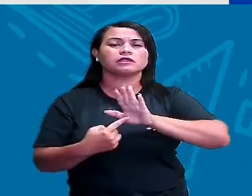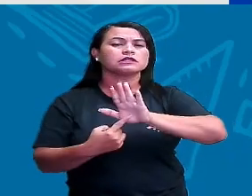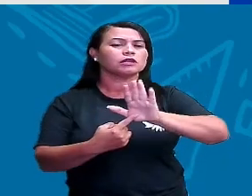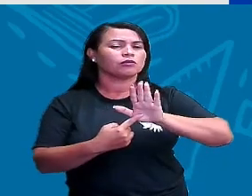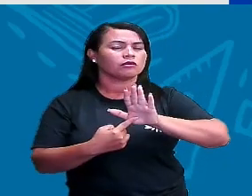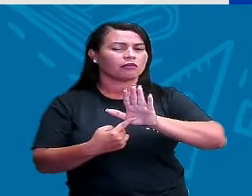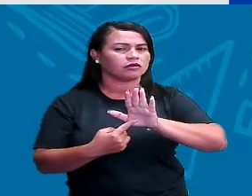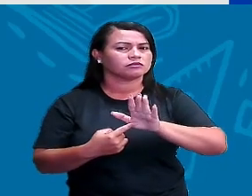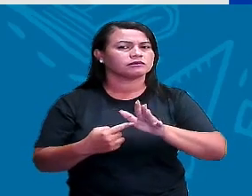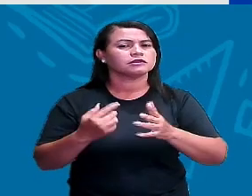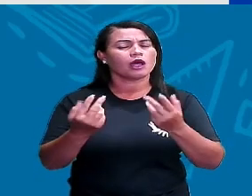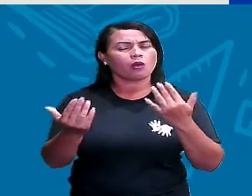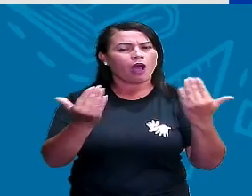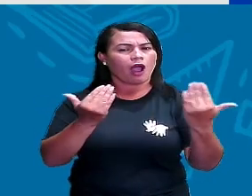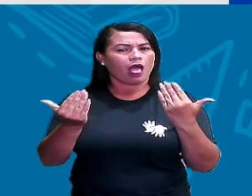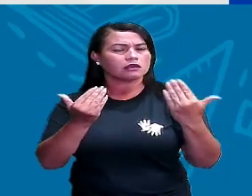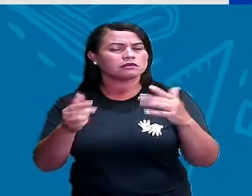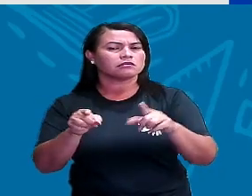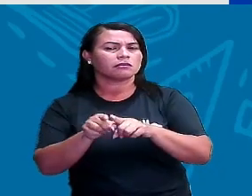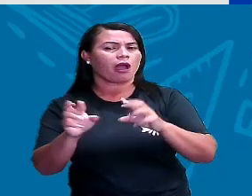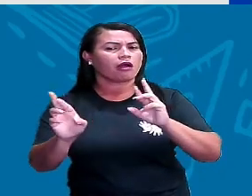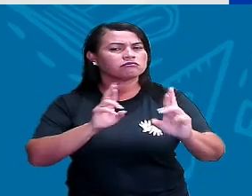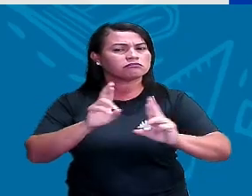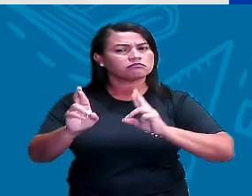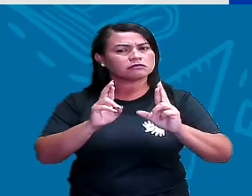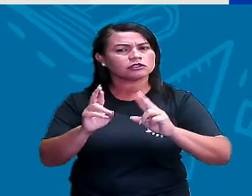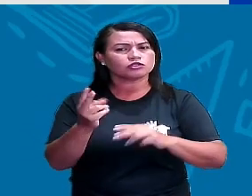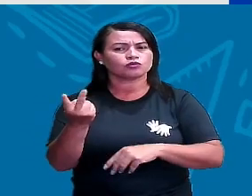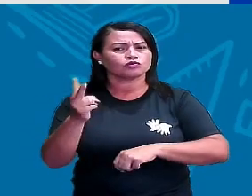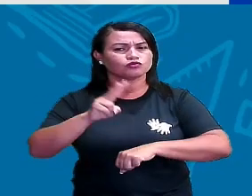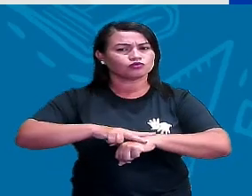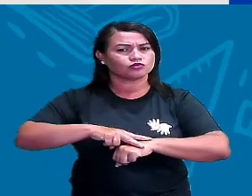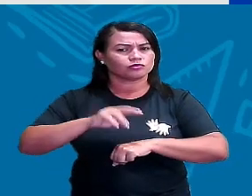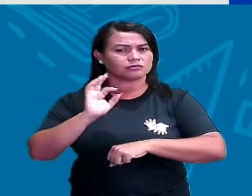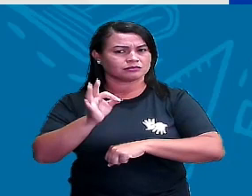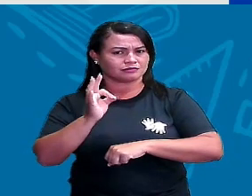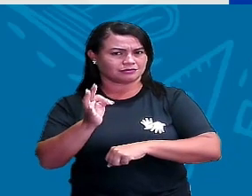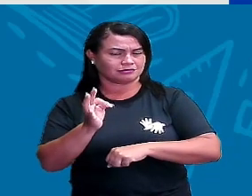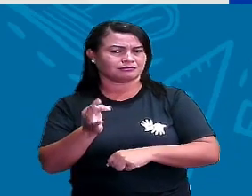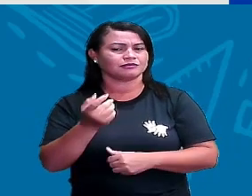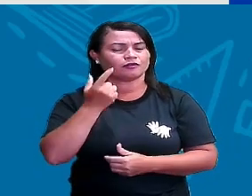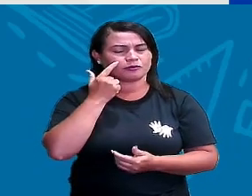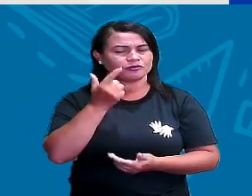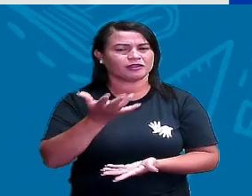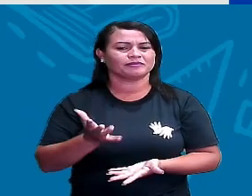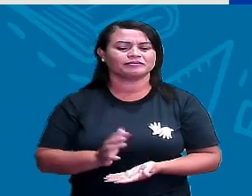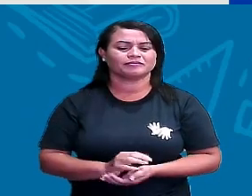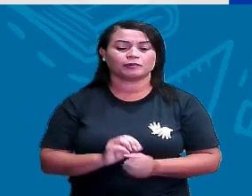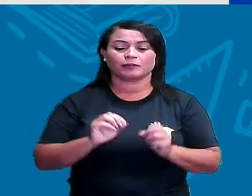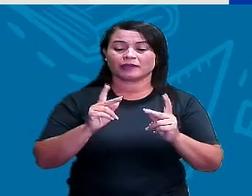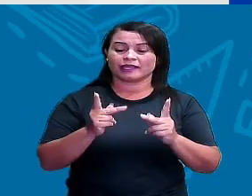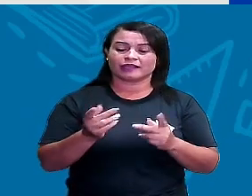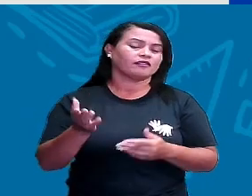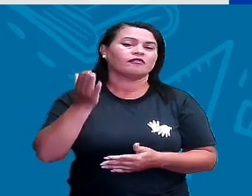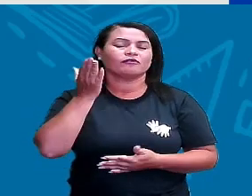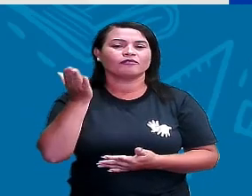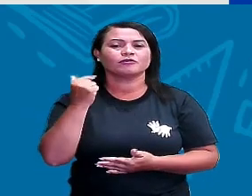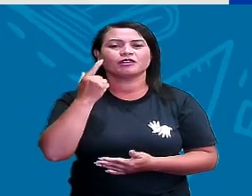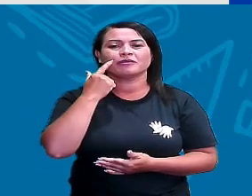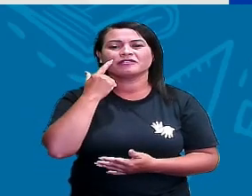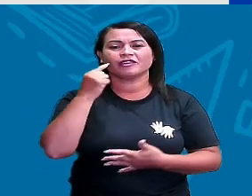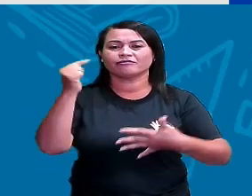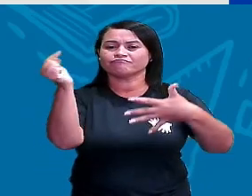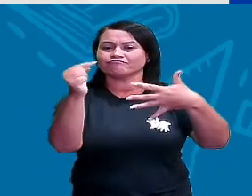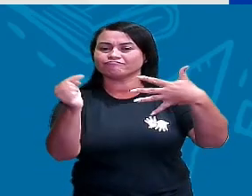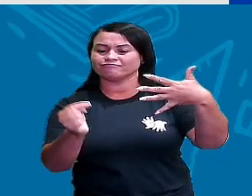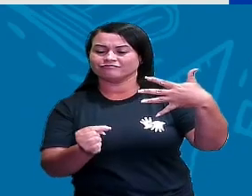dois temas, tá? Geometria plana e os sólidos geométricos, a geometria espacial. Ok? Então vamos lá para